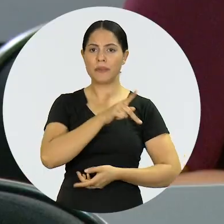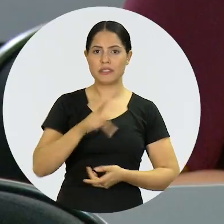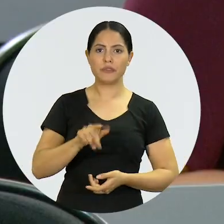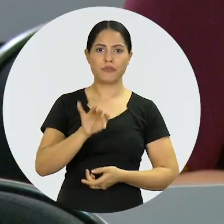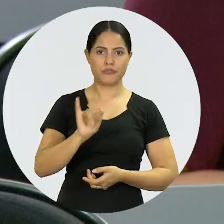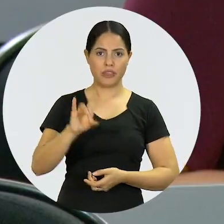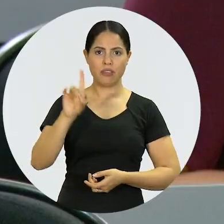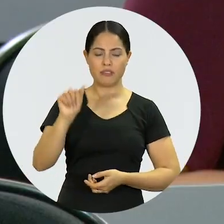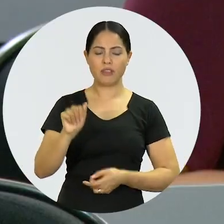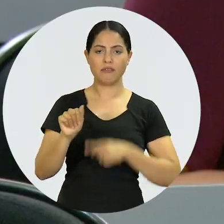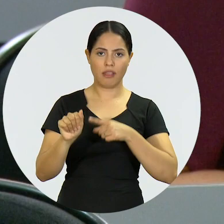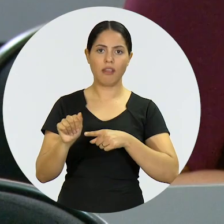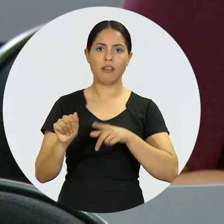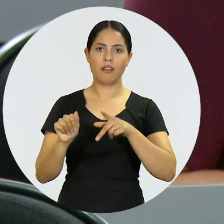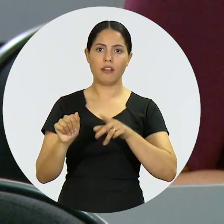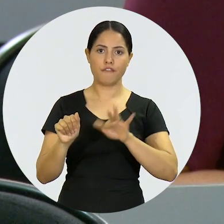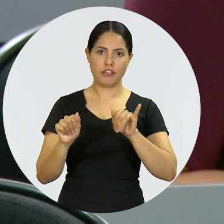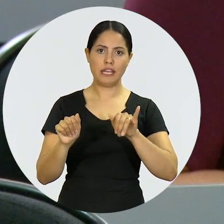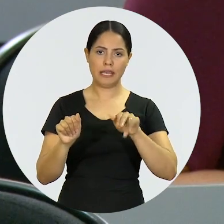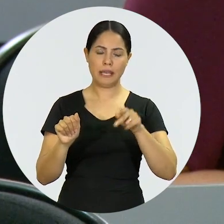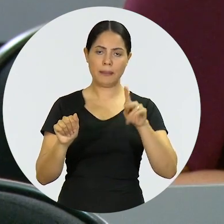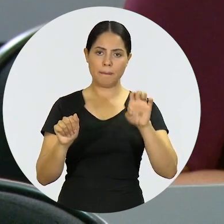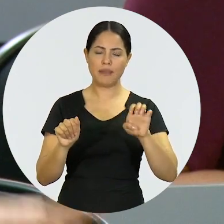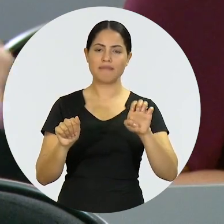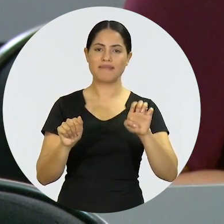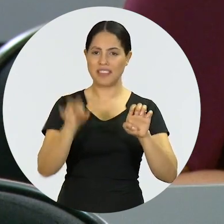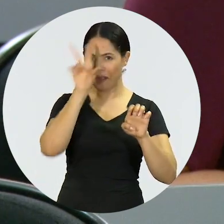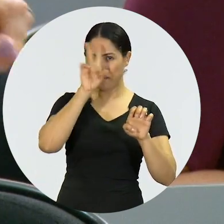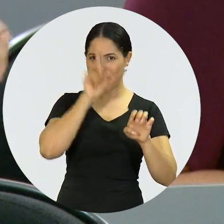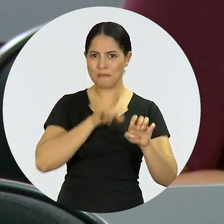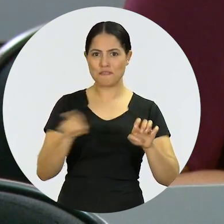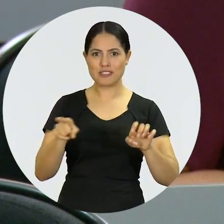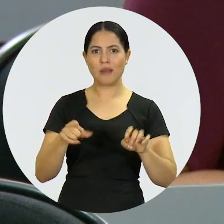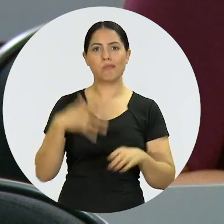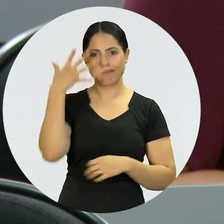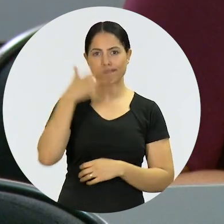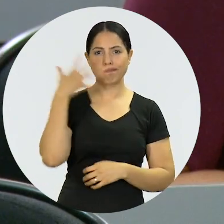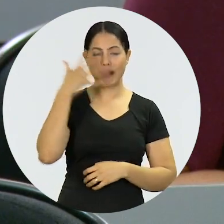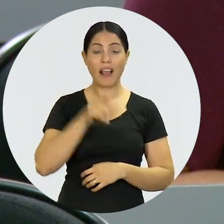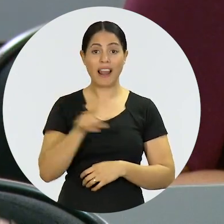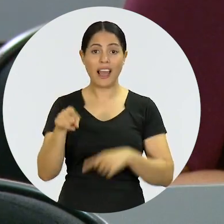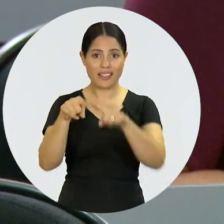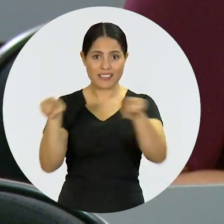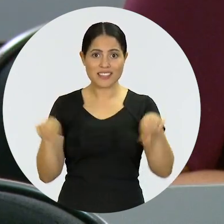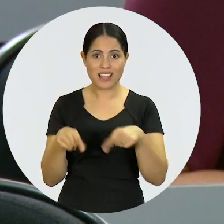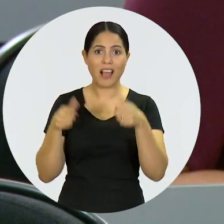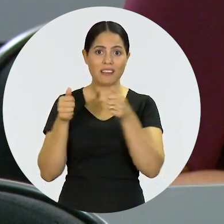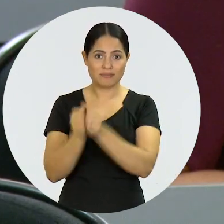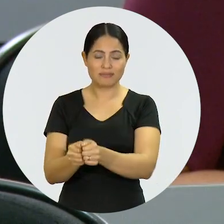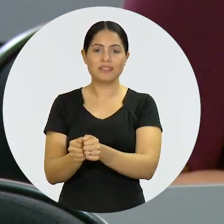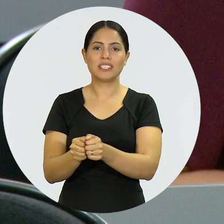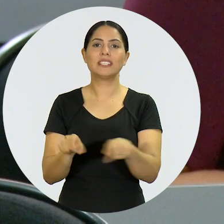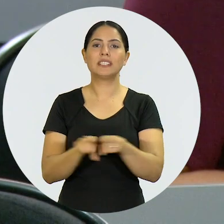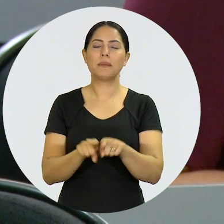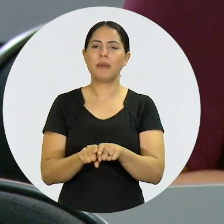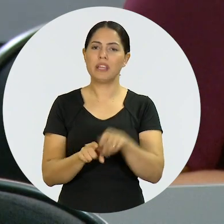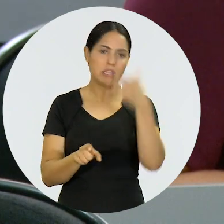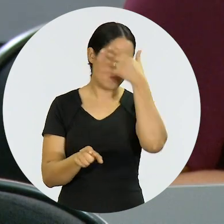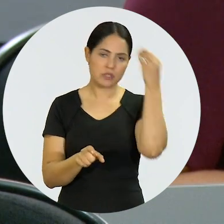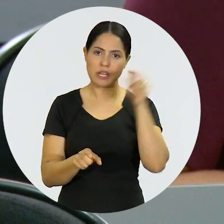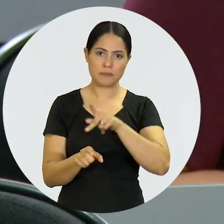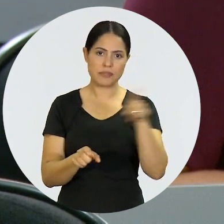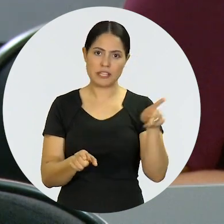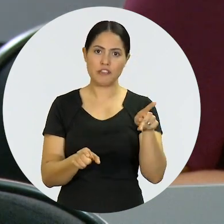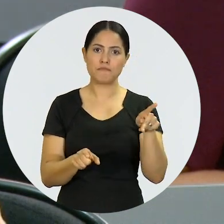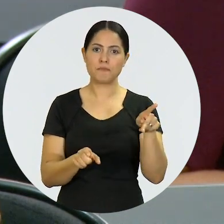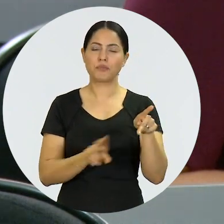do FIDA, Felipe Sarmento, naquele dia memorável que nós estávamos lá na sua sala, não esqueço, presidente Lamacchia,